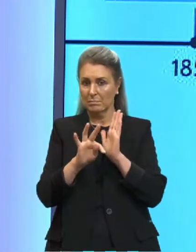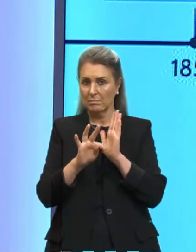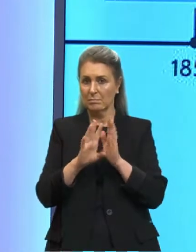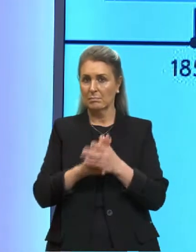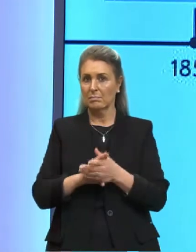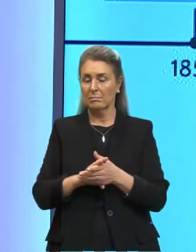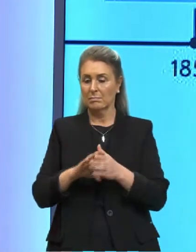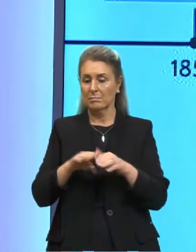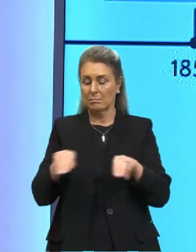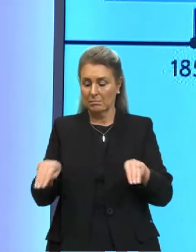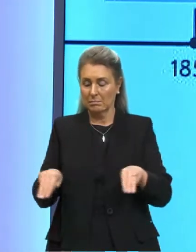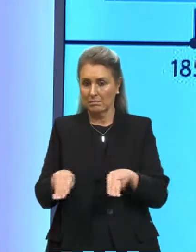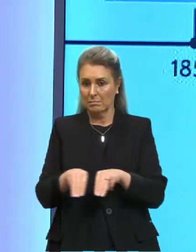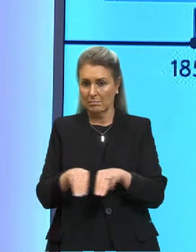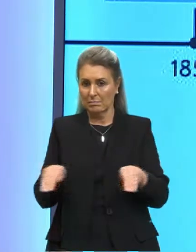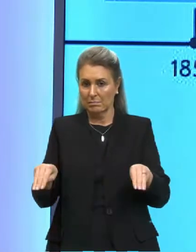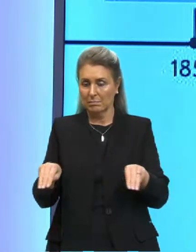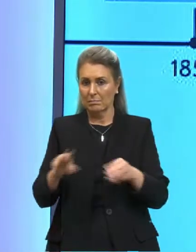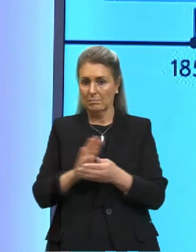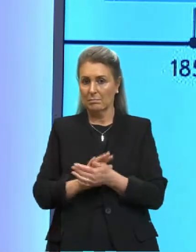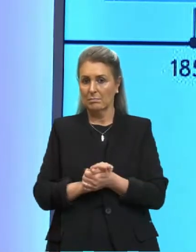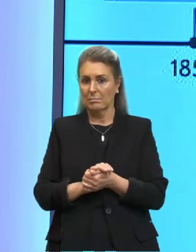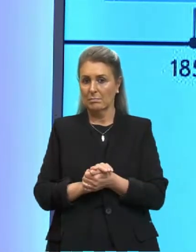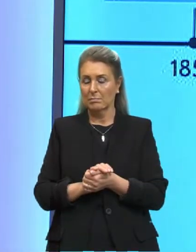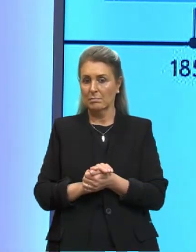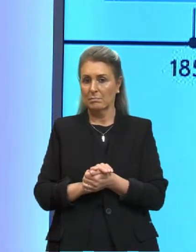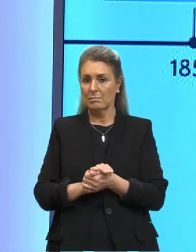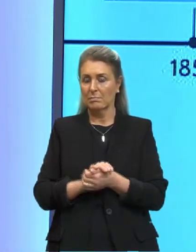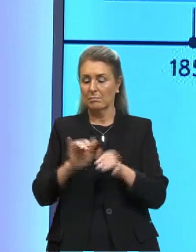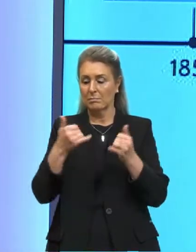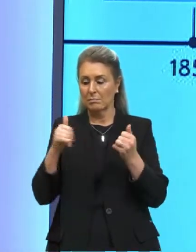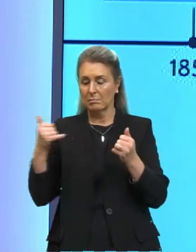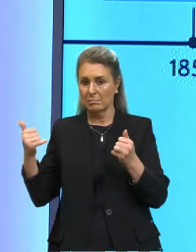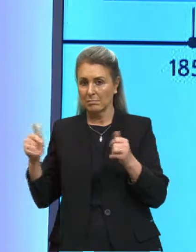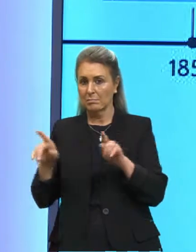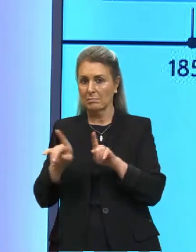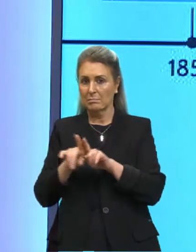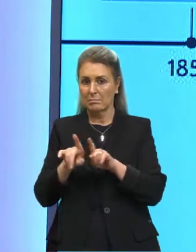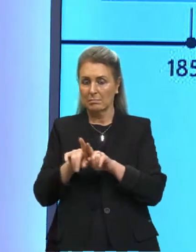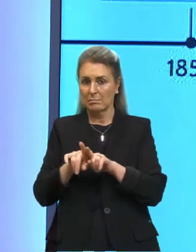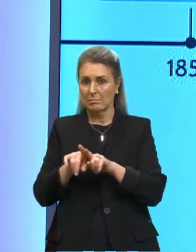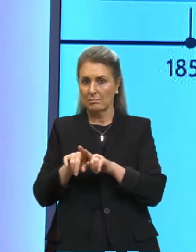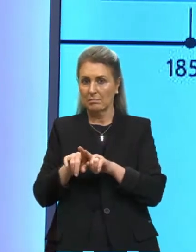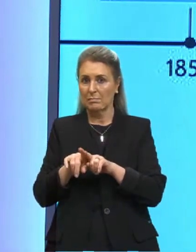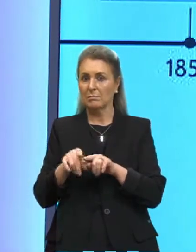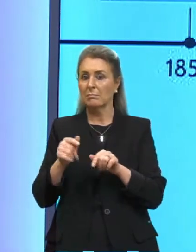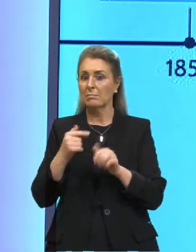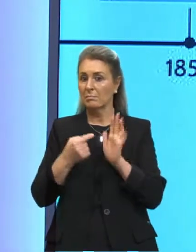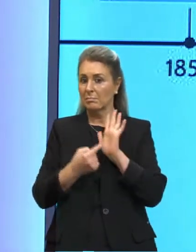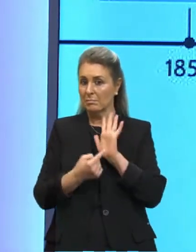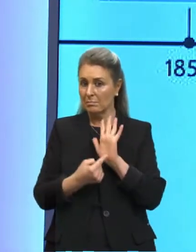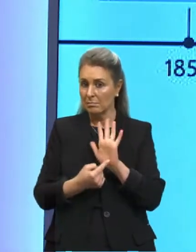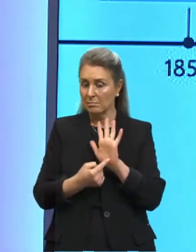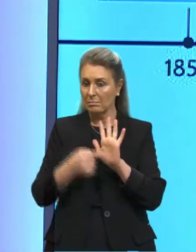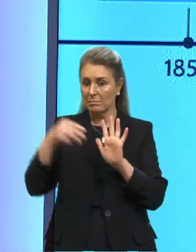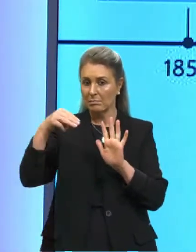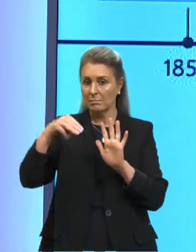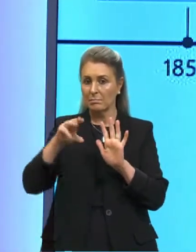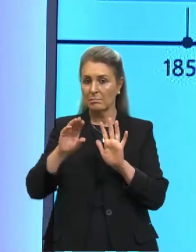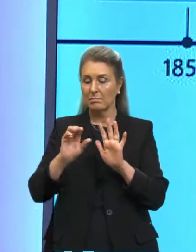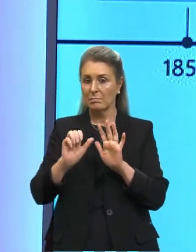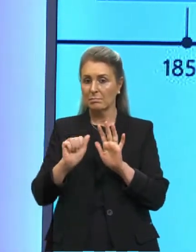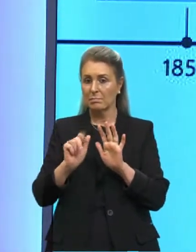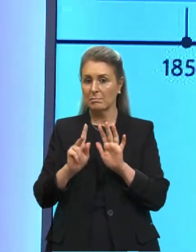eletromagnético, um campo eléctrico, certo? E Maxwell previu isso, e Boltzmann também